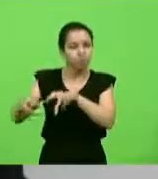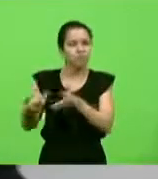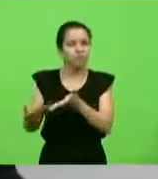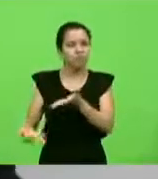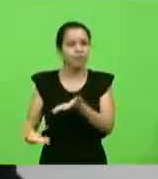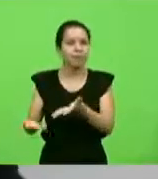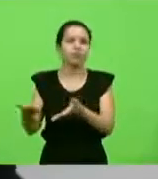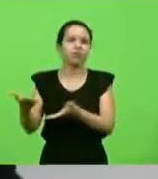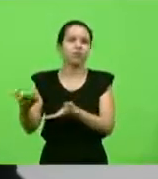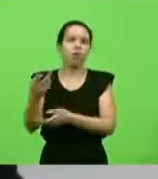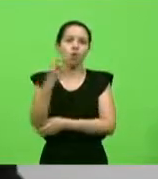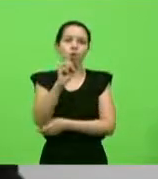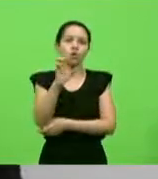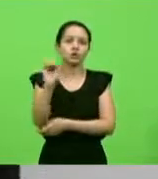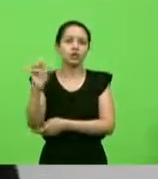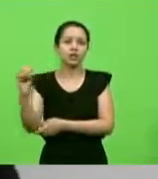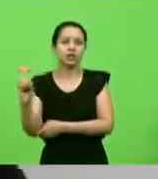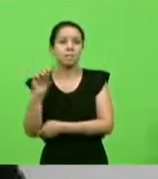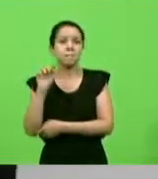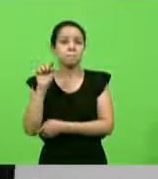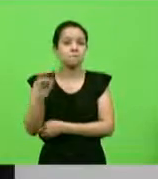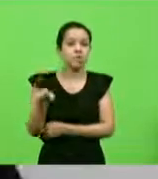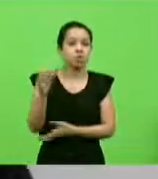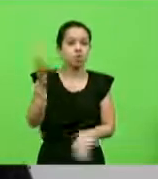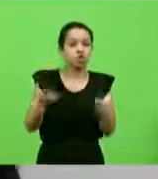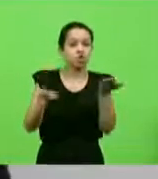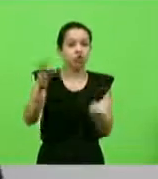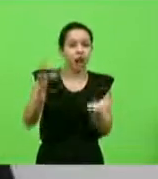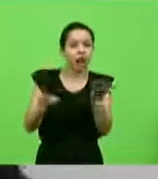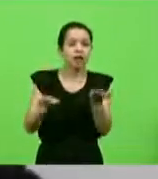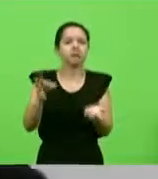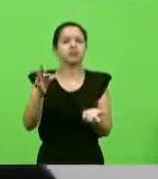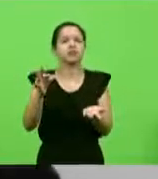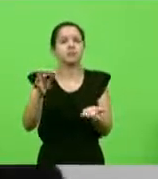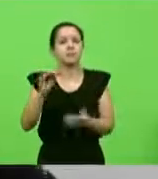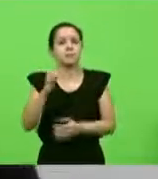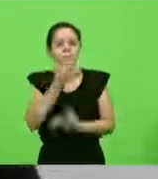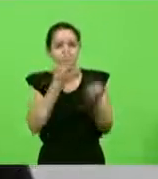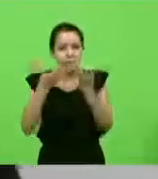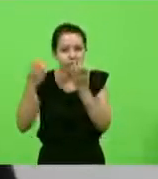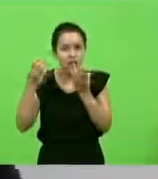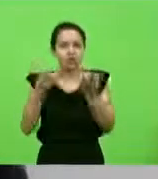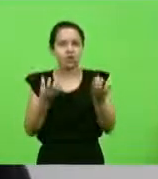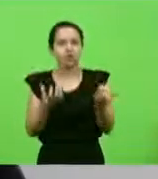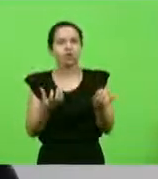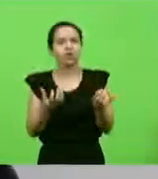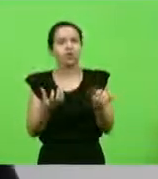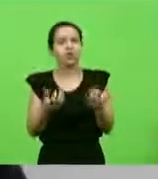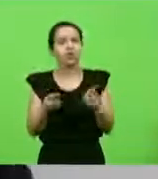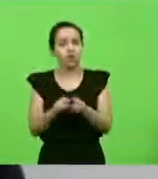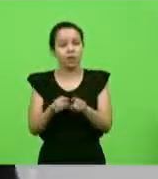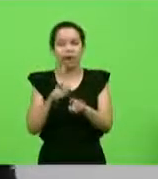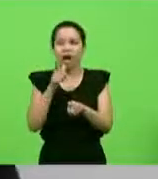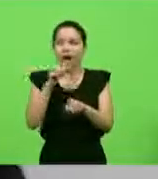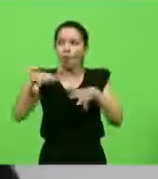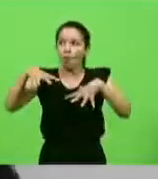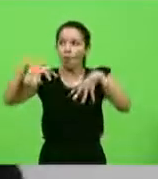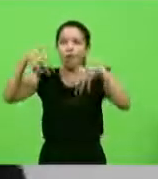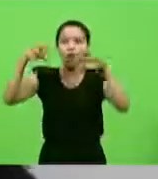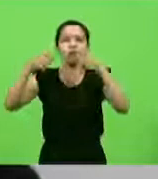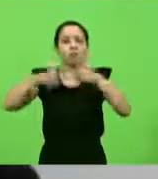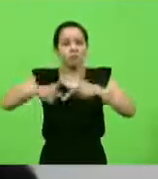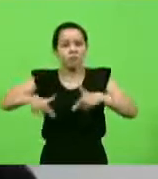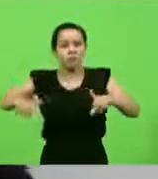toneladas de milho. Não bastasse a estiagem que vem assolando principalmente a região oeste de Santa